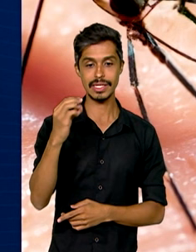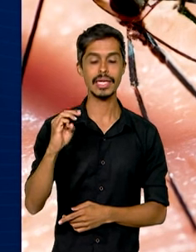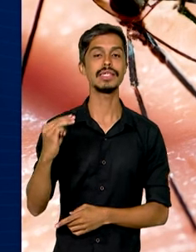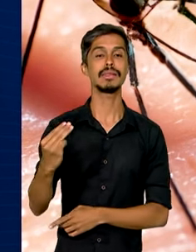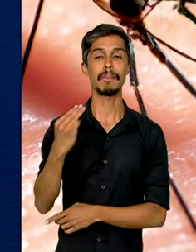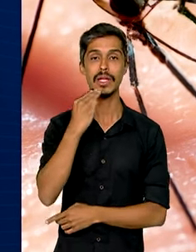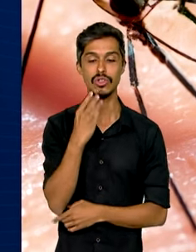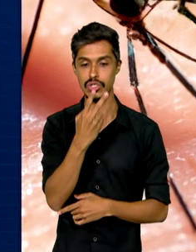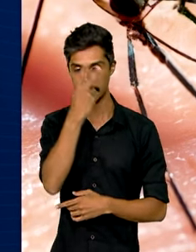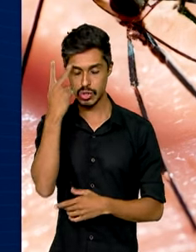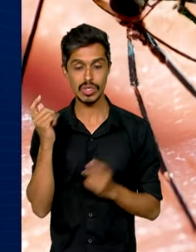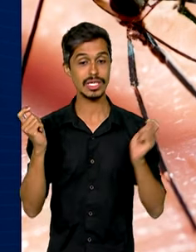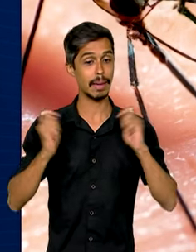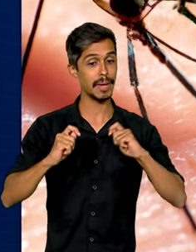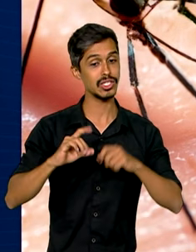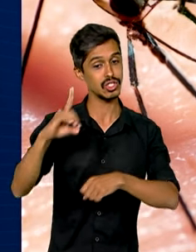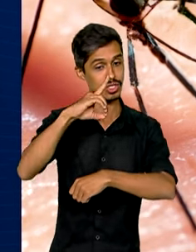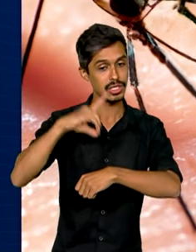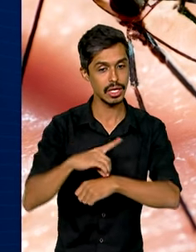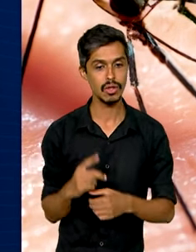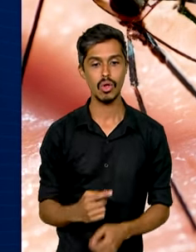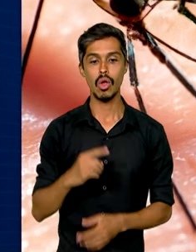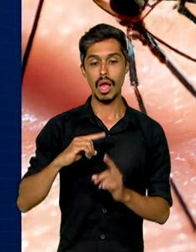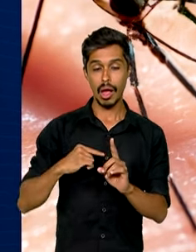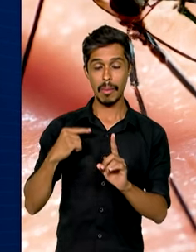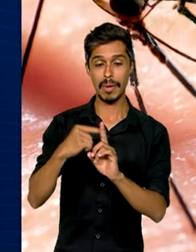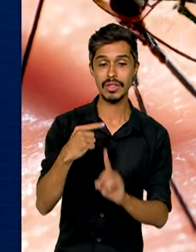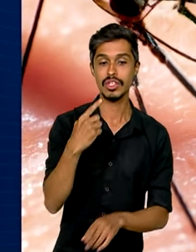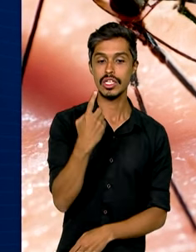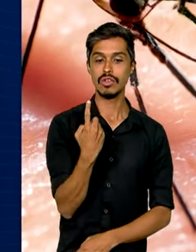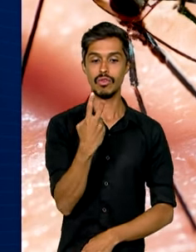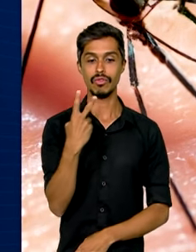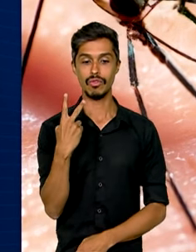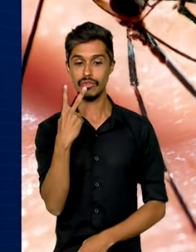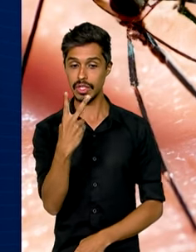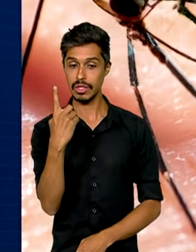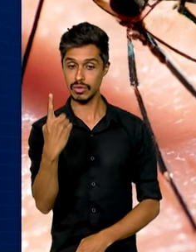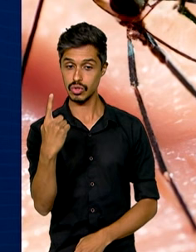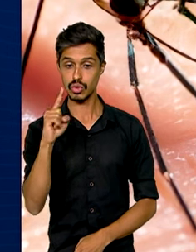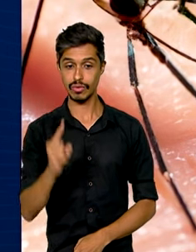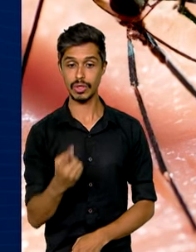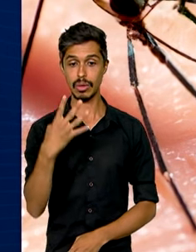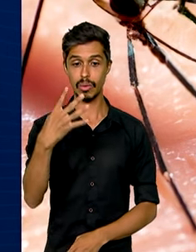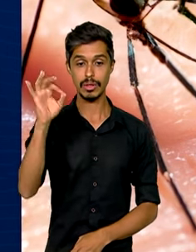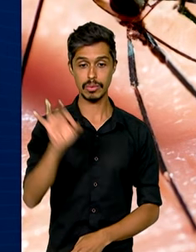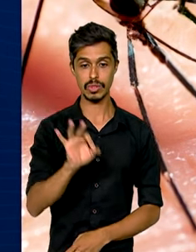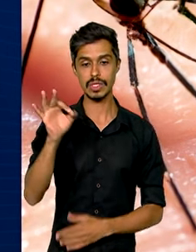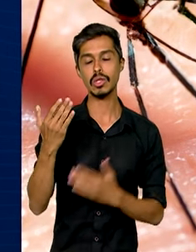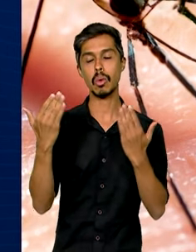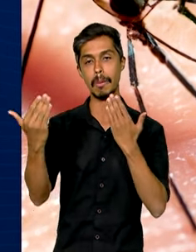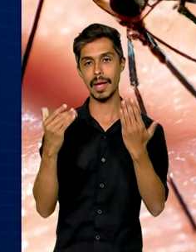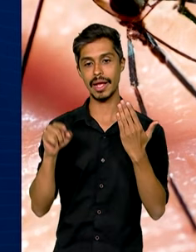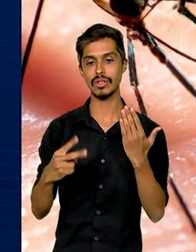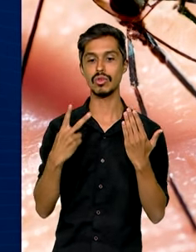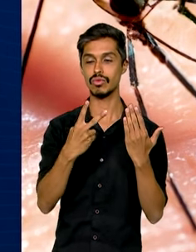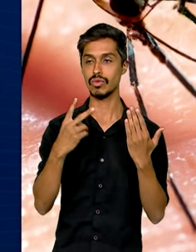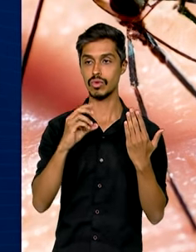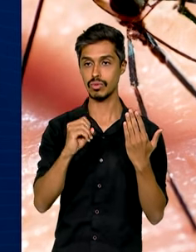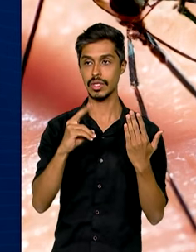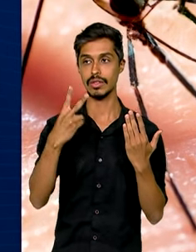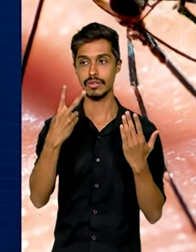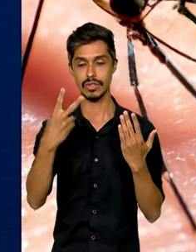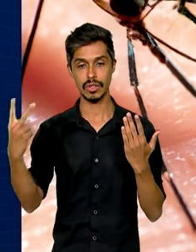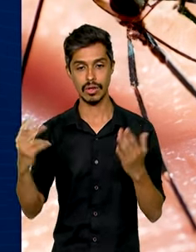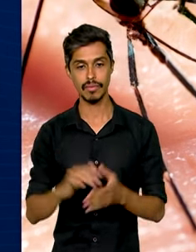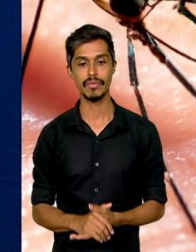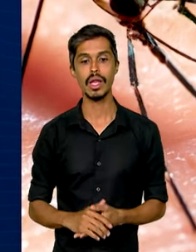Um aumento de 21,4% em comparação com o mesmo período de 2022. A